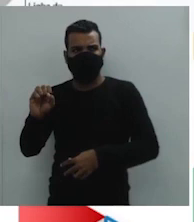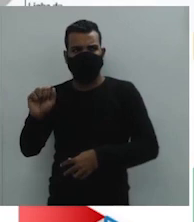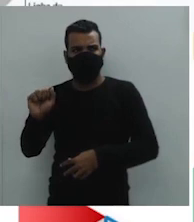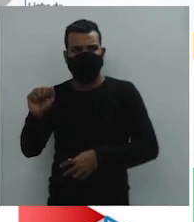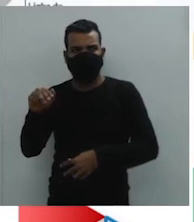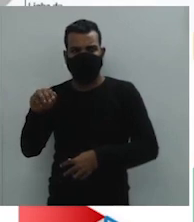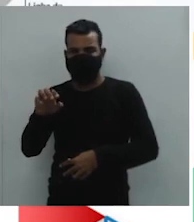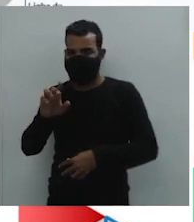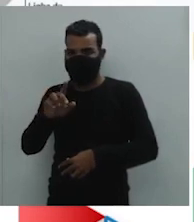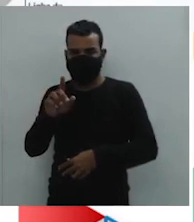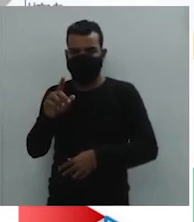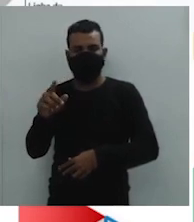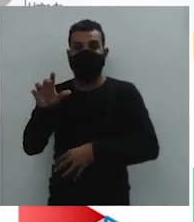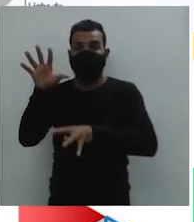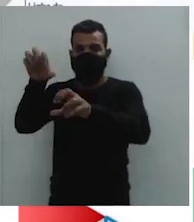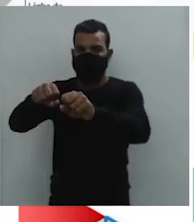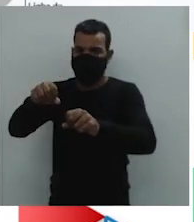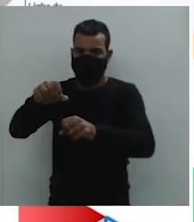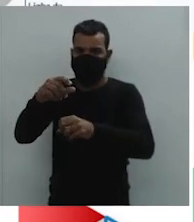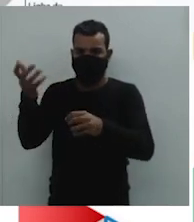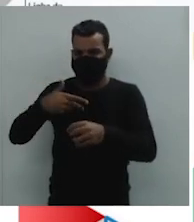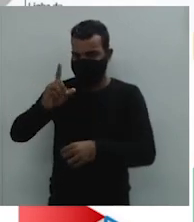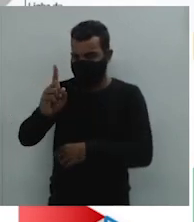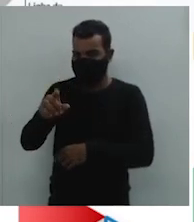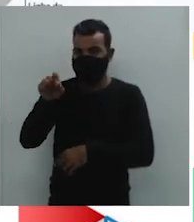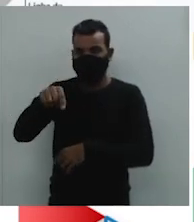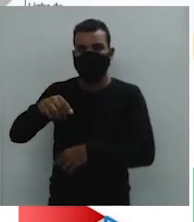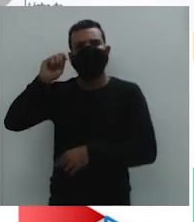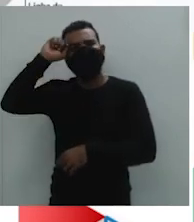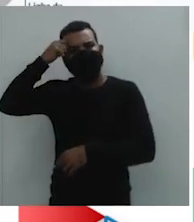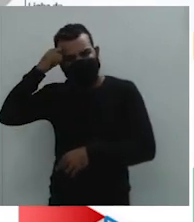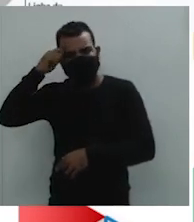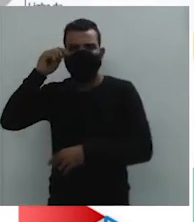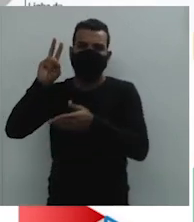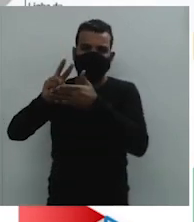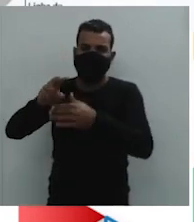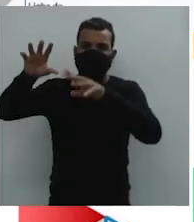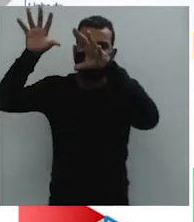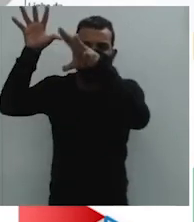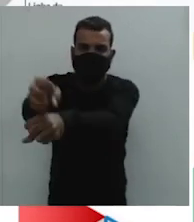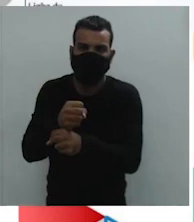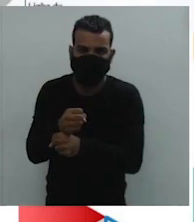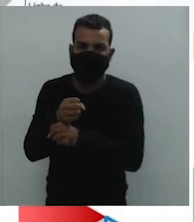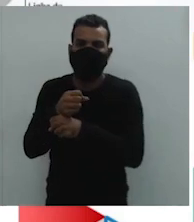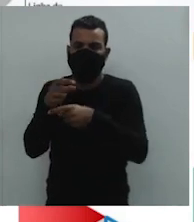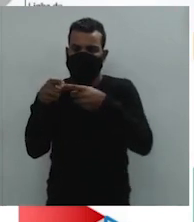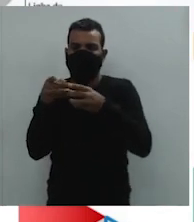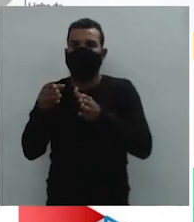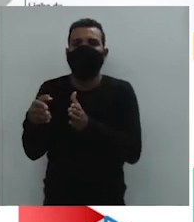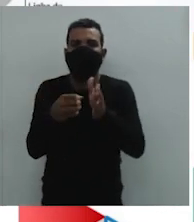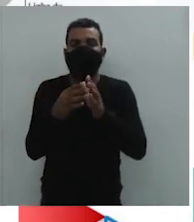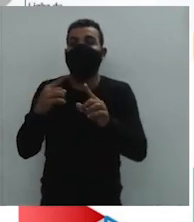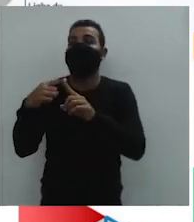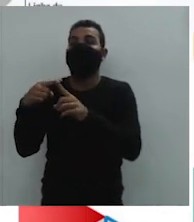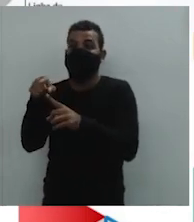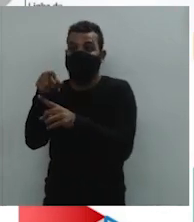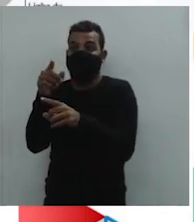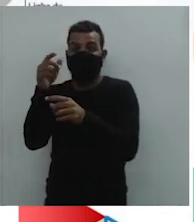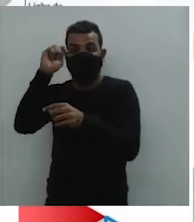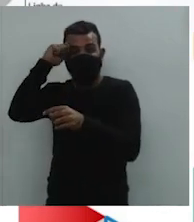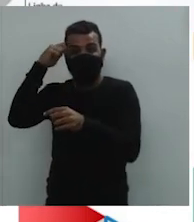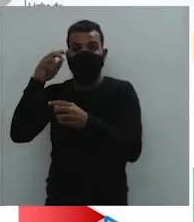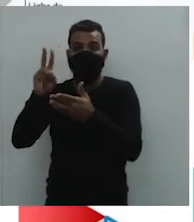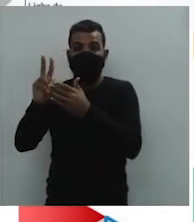de aprender, certo? Isso tanto negros como índios, que fugiam dos seus donos, ok?